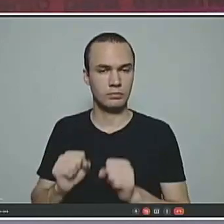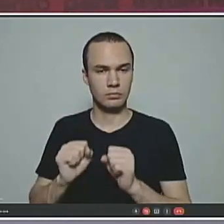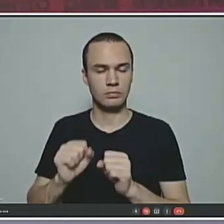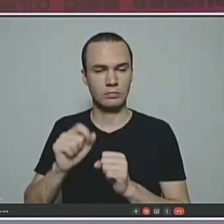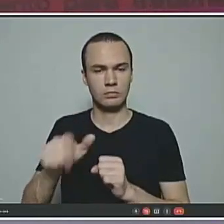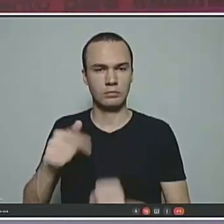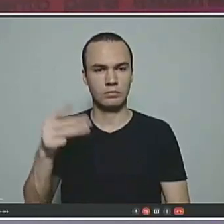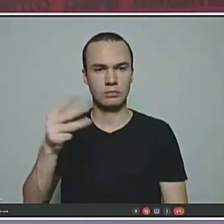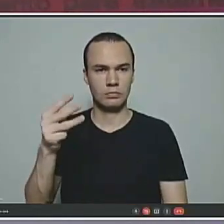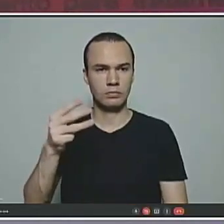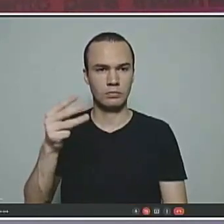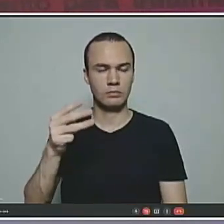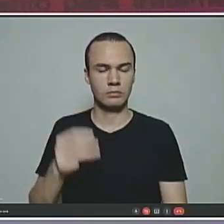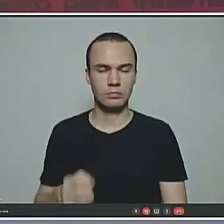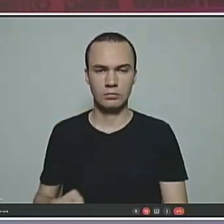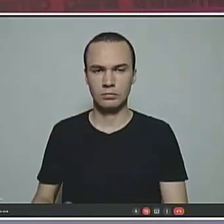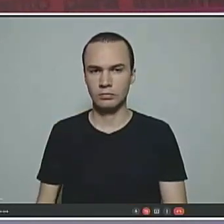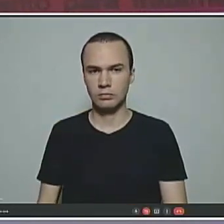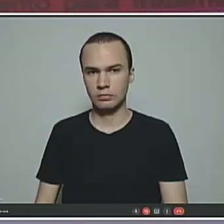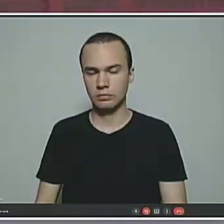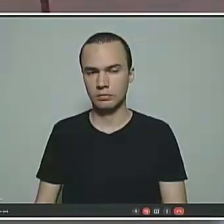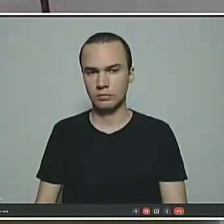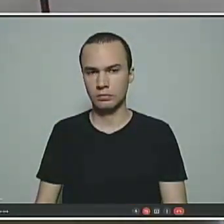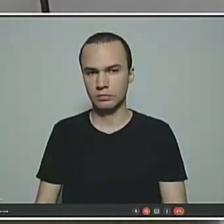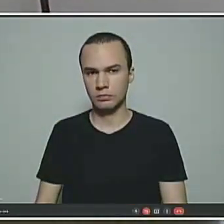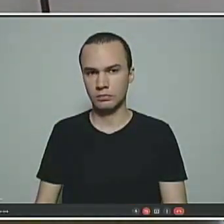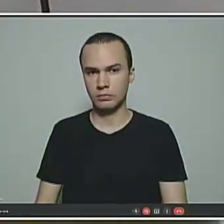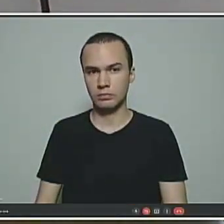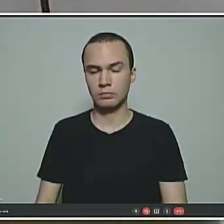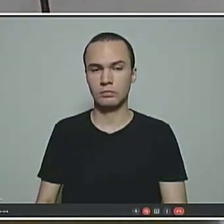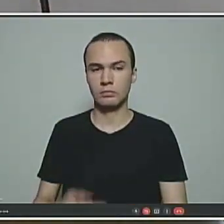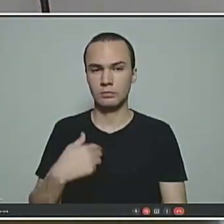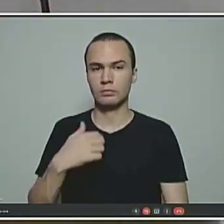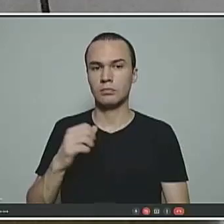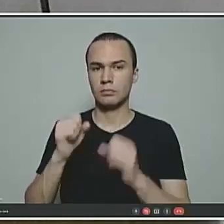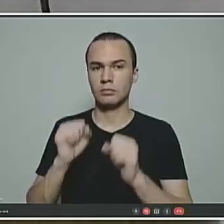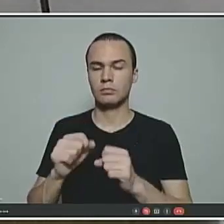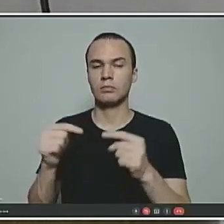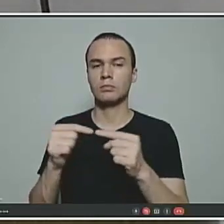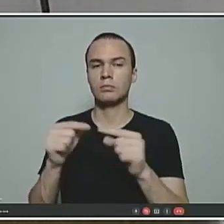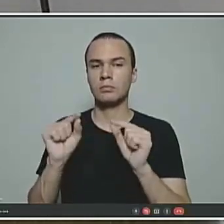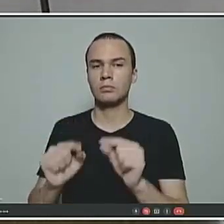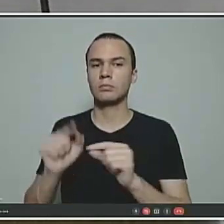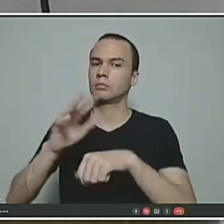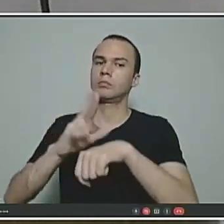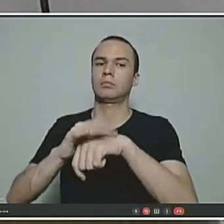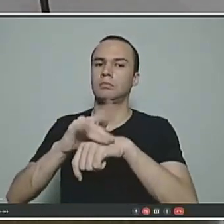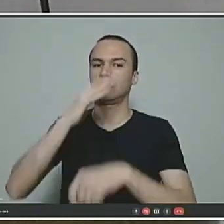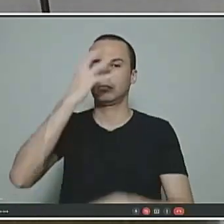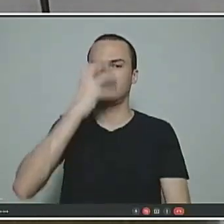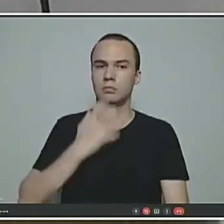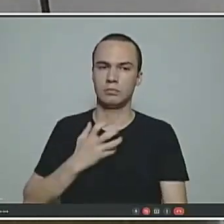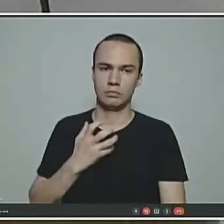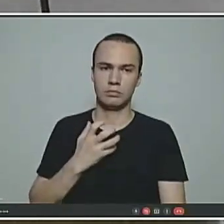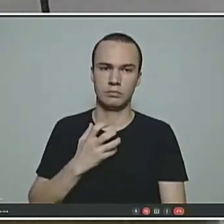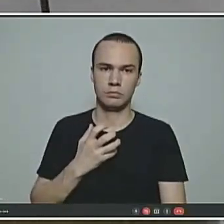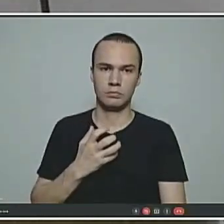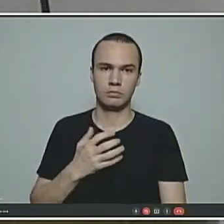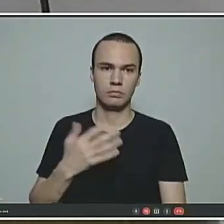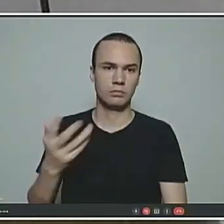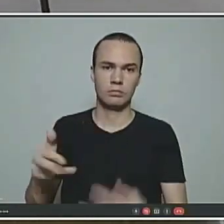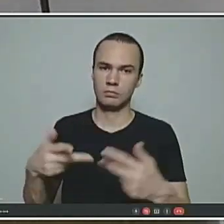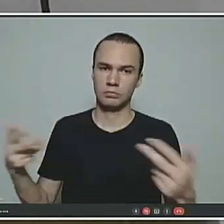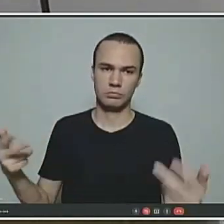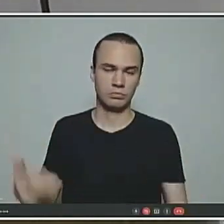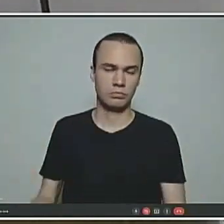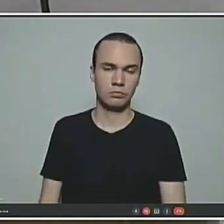terceiro, que nem existia. que aí eu ponderei a questão de doenças graves, neoplasia maligna, cegueira, doença